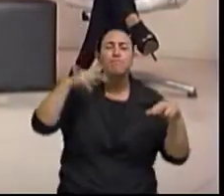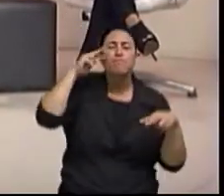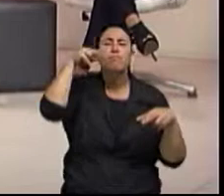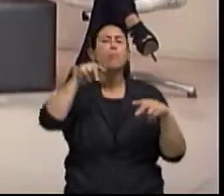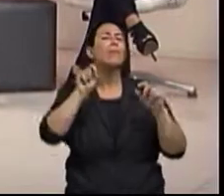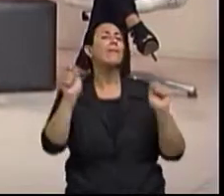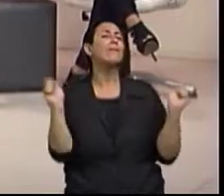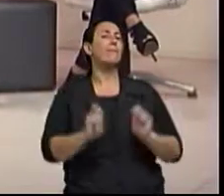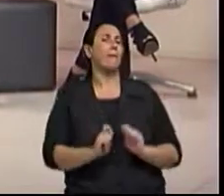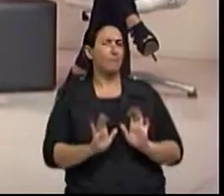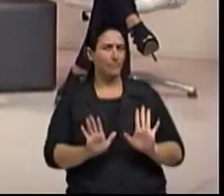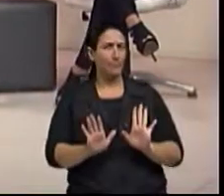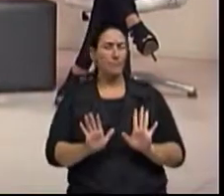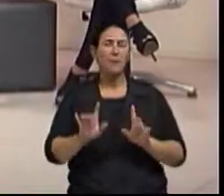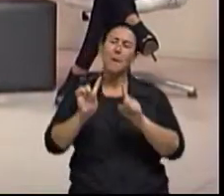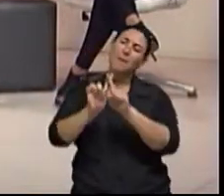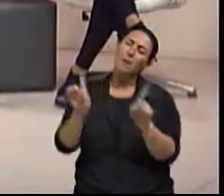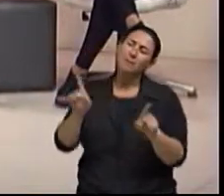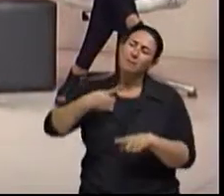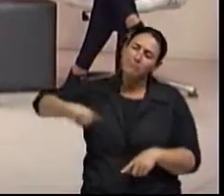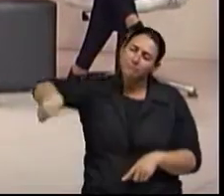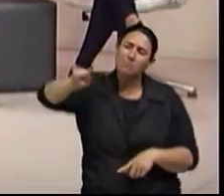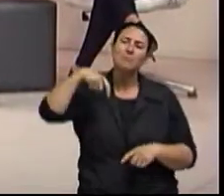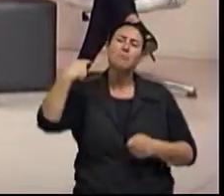projetar para 2050.